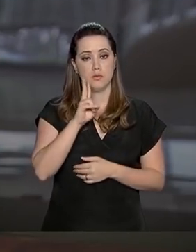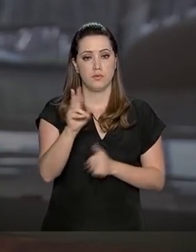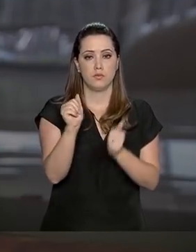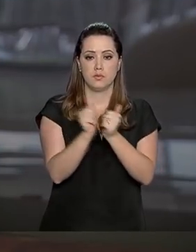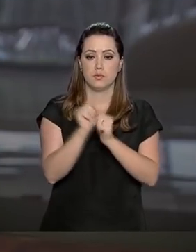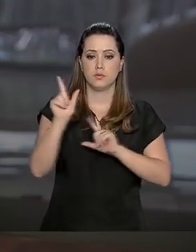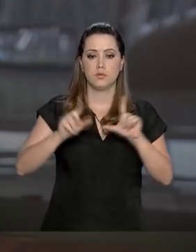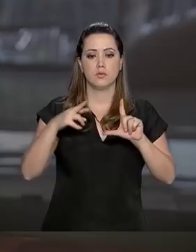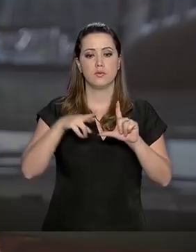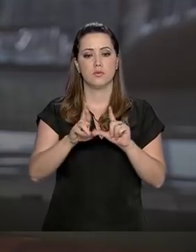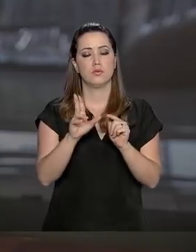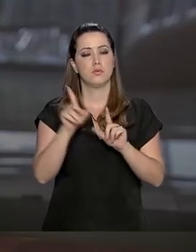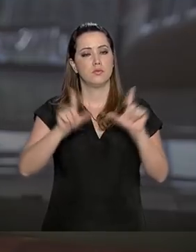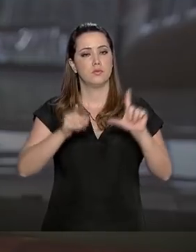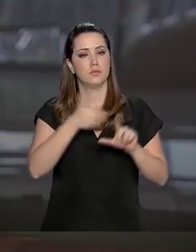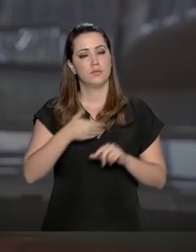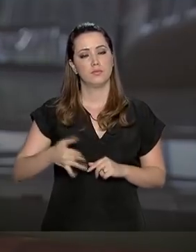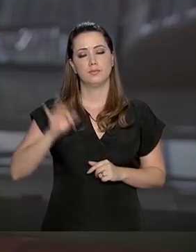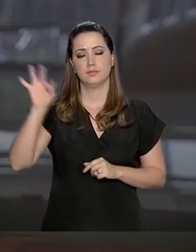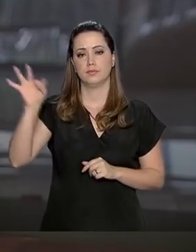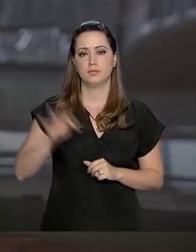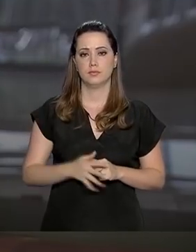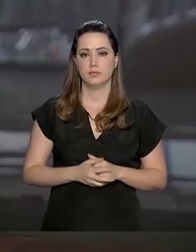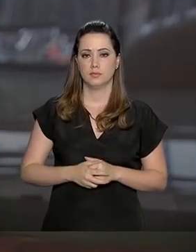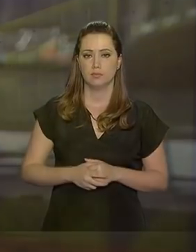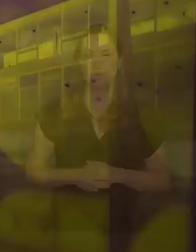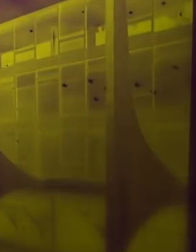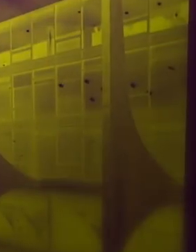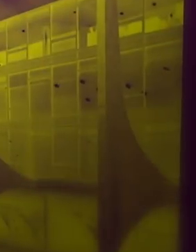continua aqui na NBR, a TV do Governo Federal.